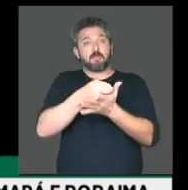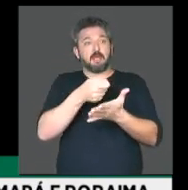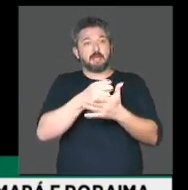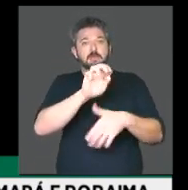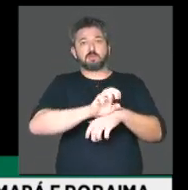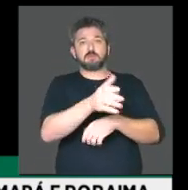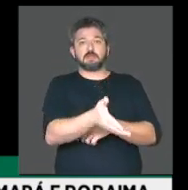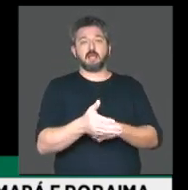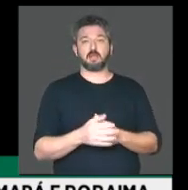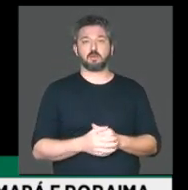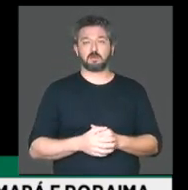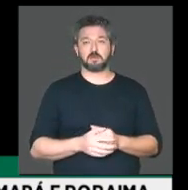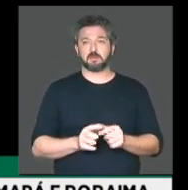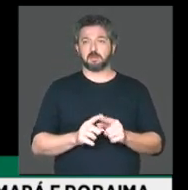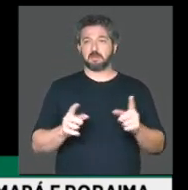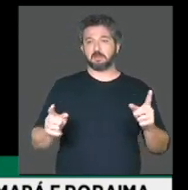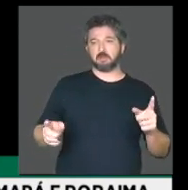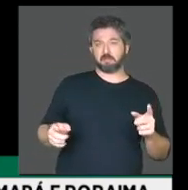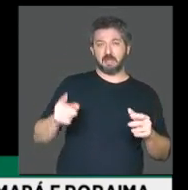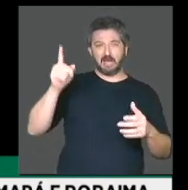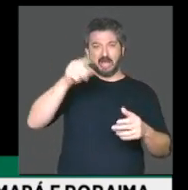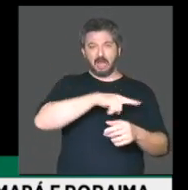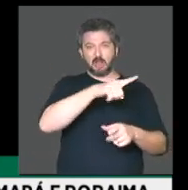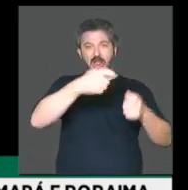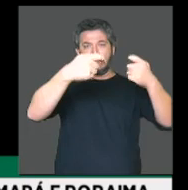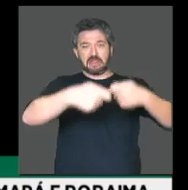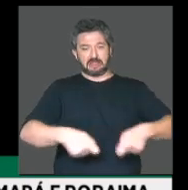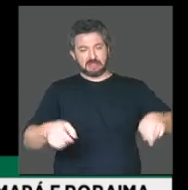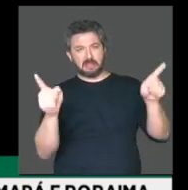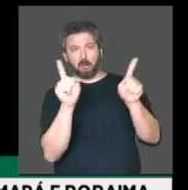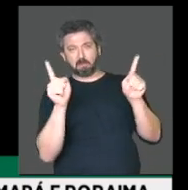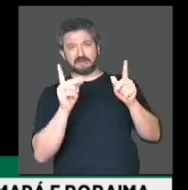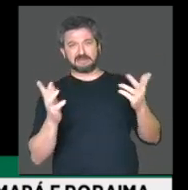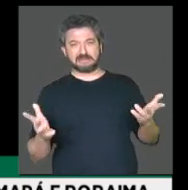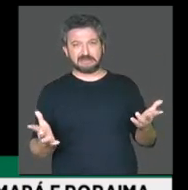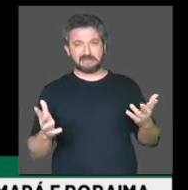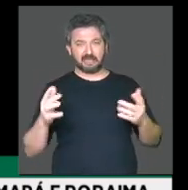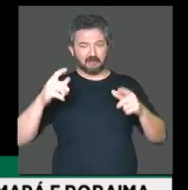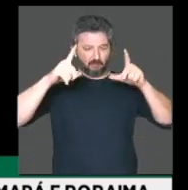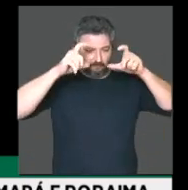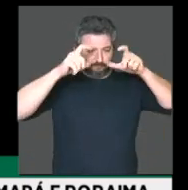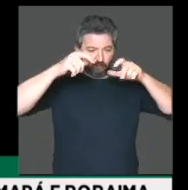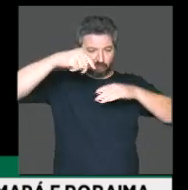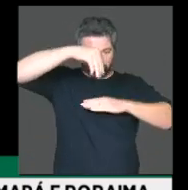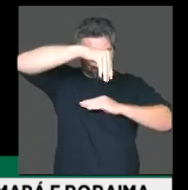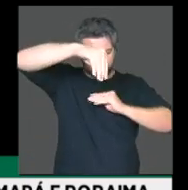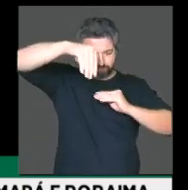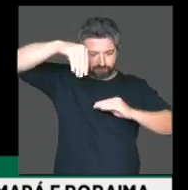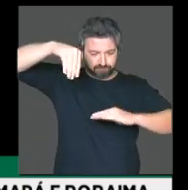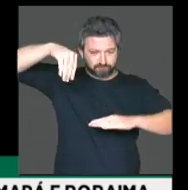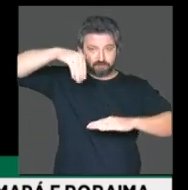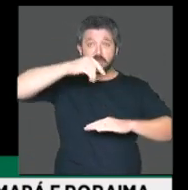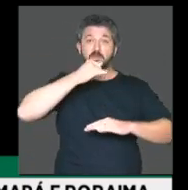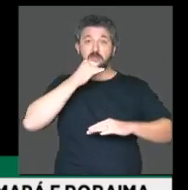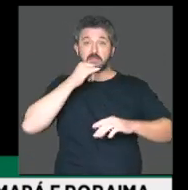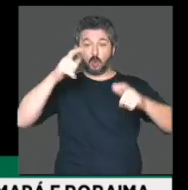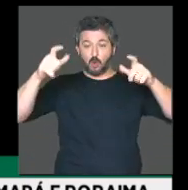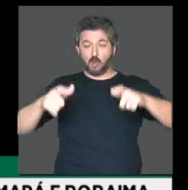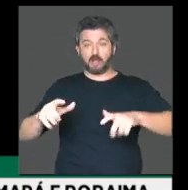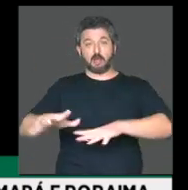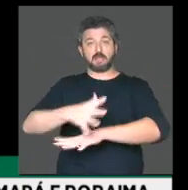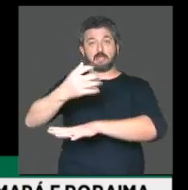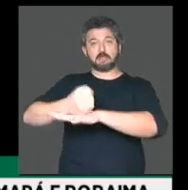estados, mas não a anulação da necessidade do georreferenciamento, por exemplo, em terras assentadas.